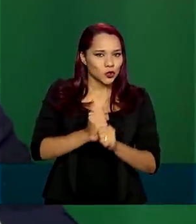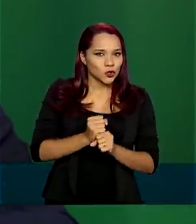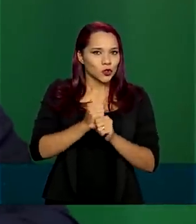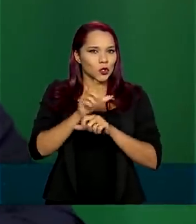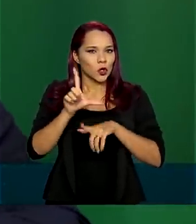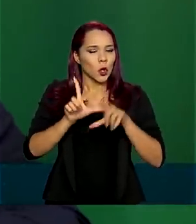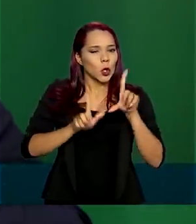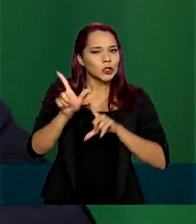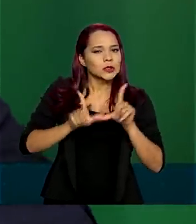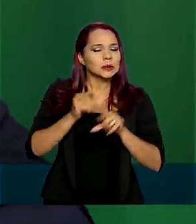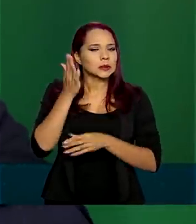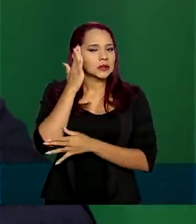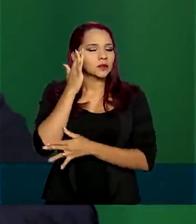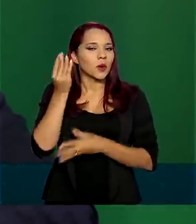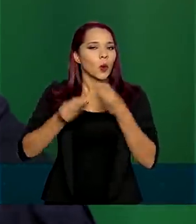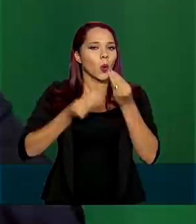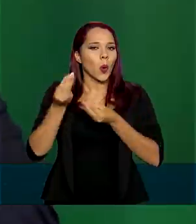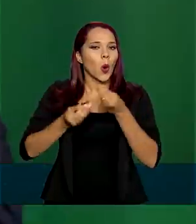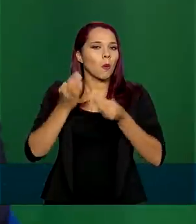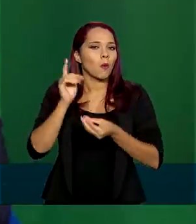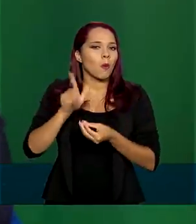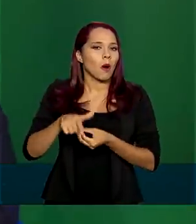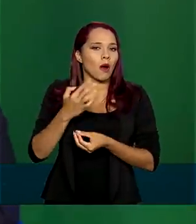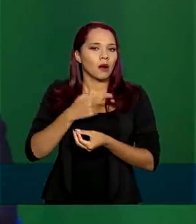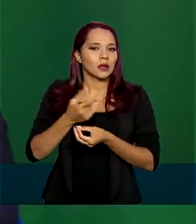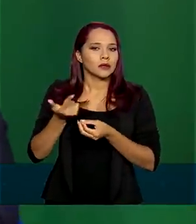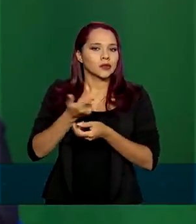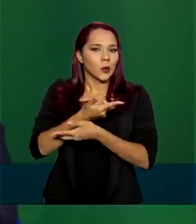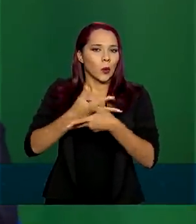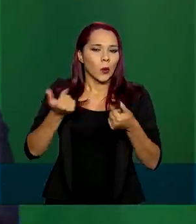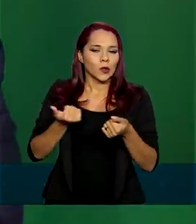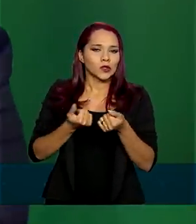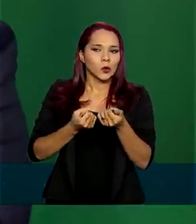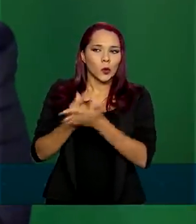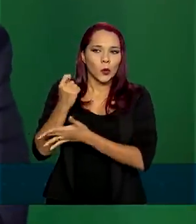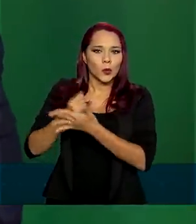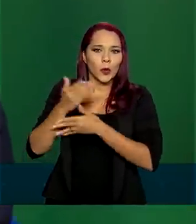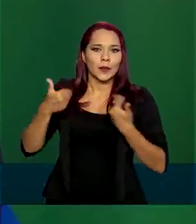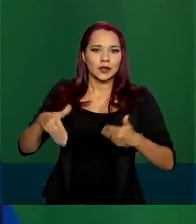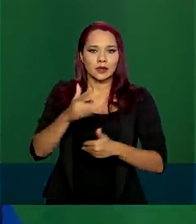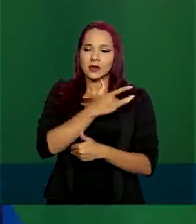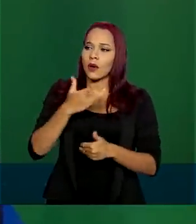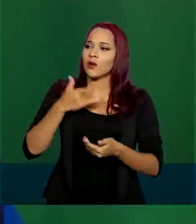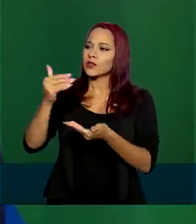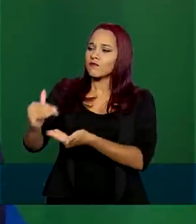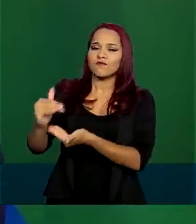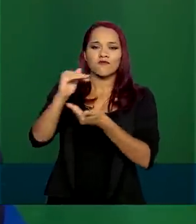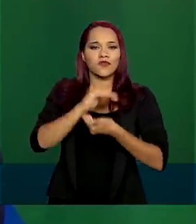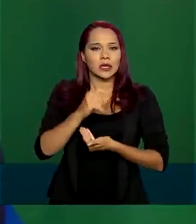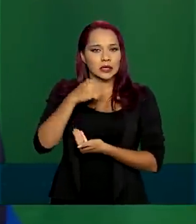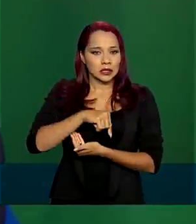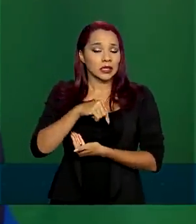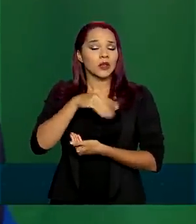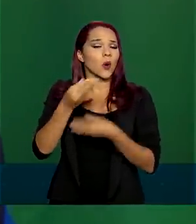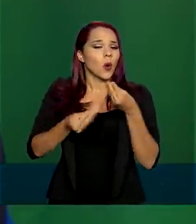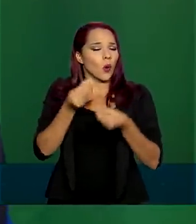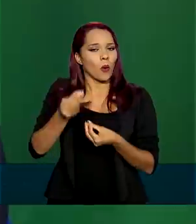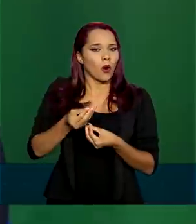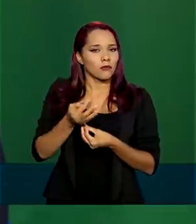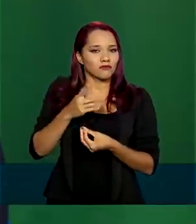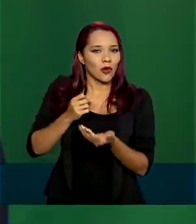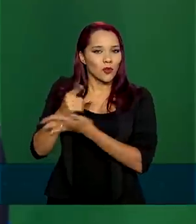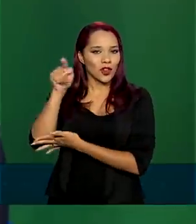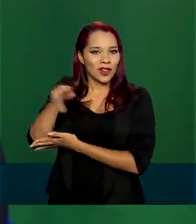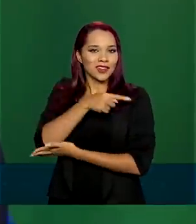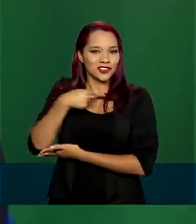funcionar a logística de recepção do material que foi adquirido pelo Ministério da Saúde na China. Nós estamos